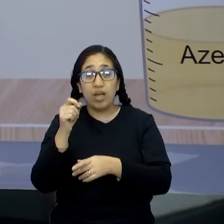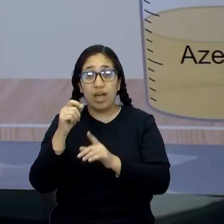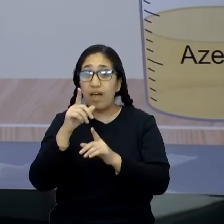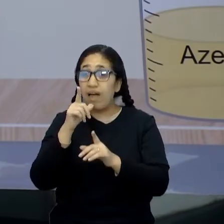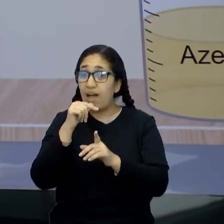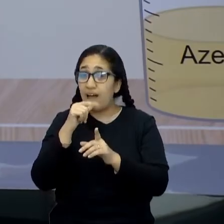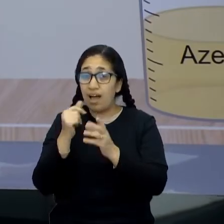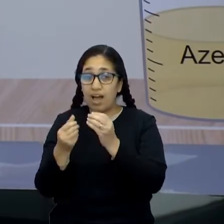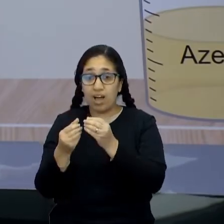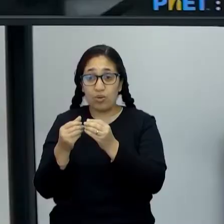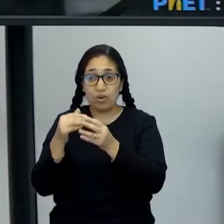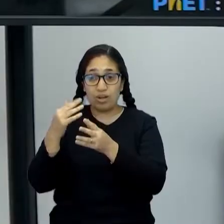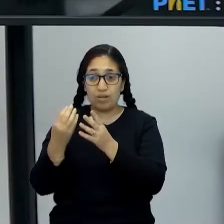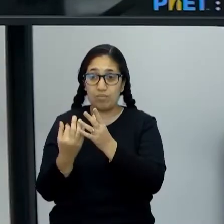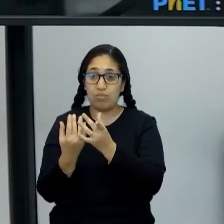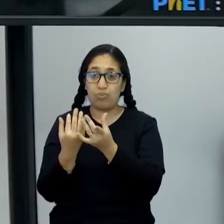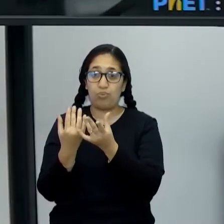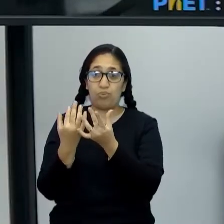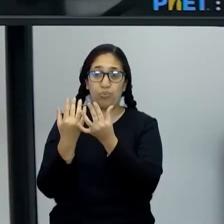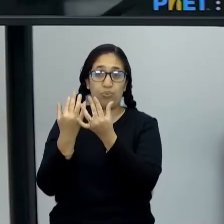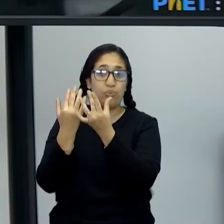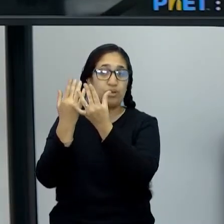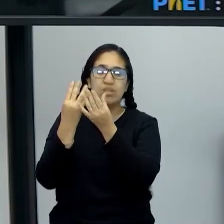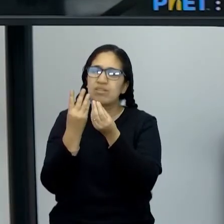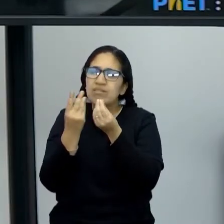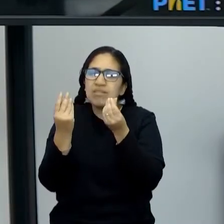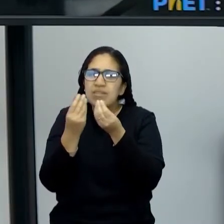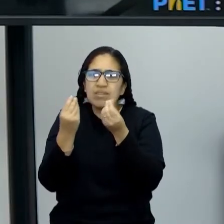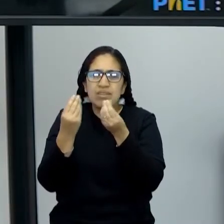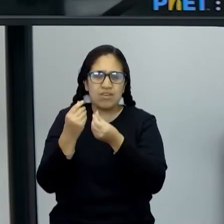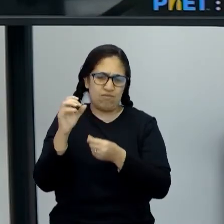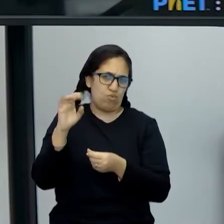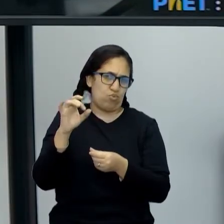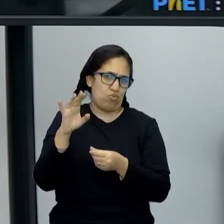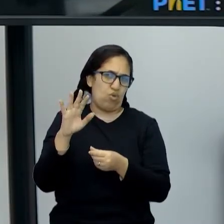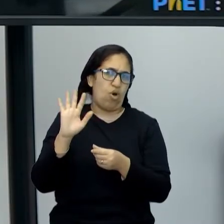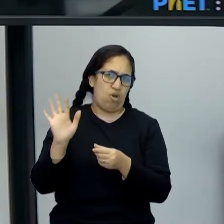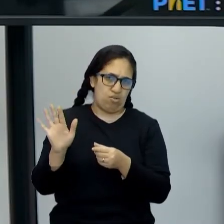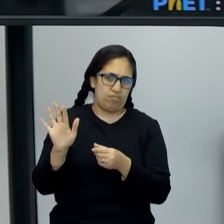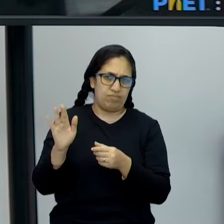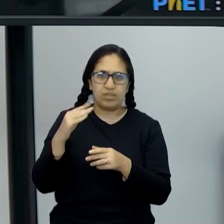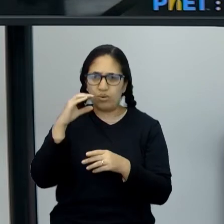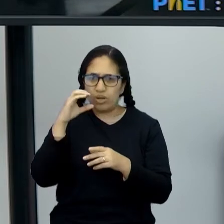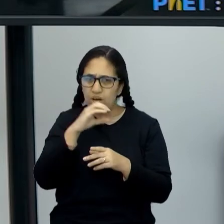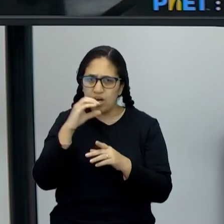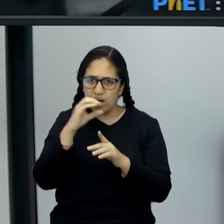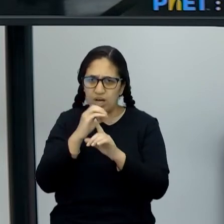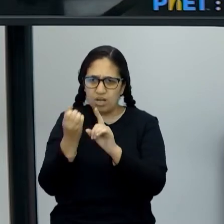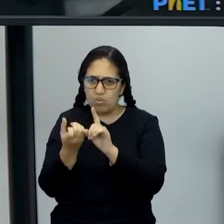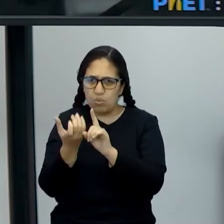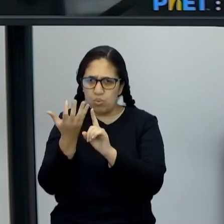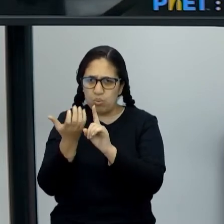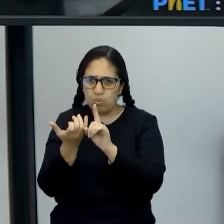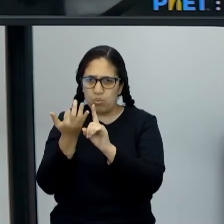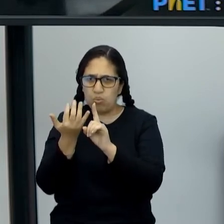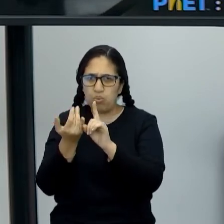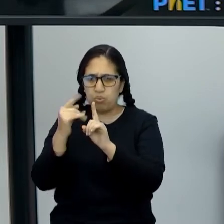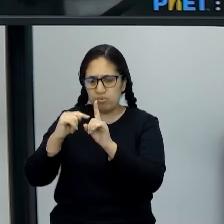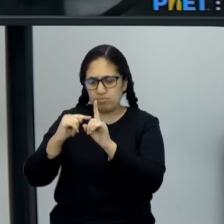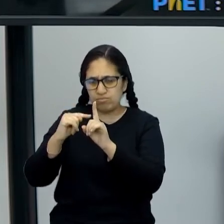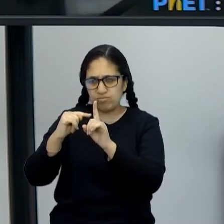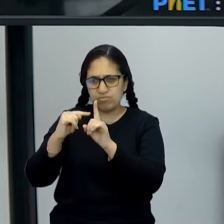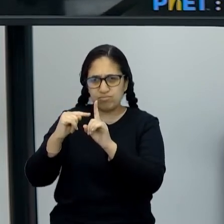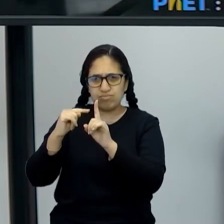enquanto, é chamado de calor, é sensível ao calor que faz o elemento, né, a substância, apenas mudar a